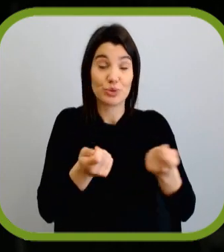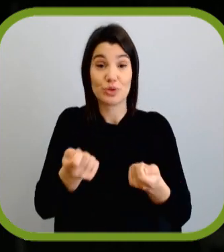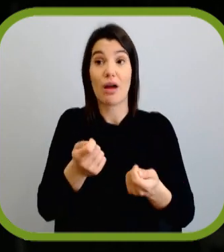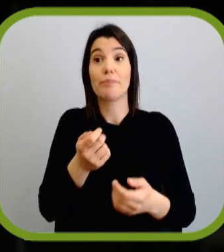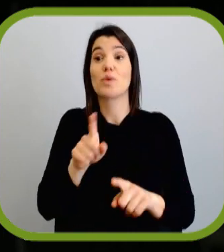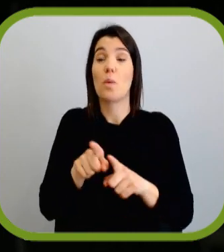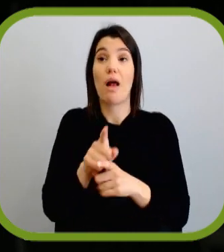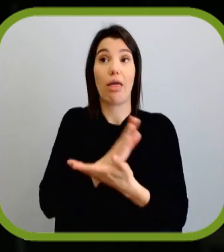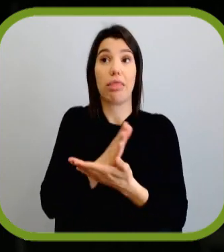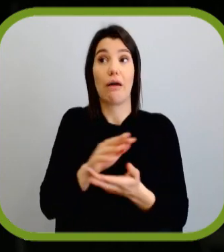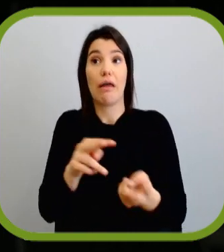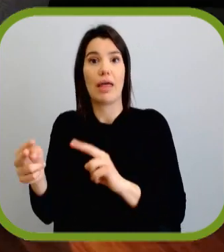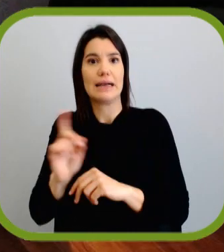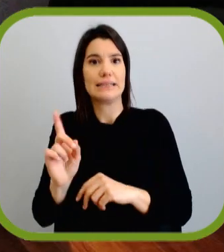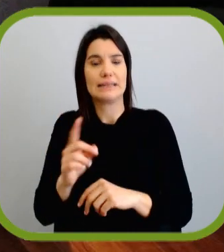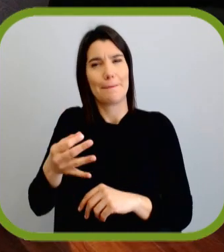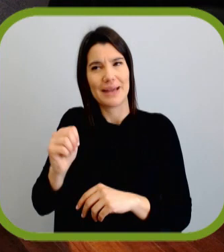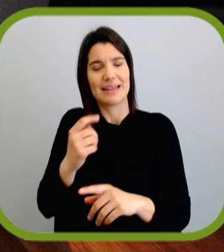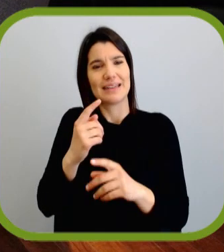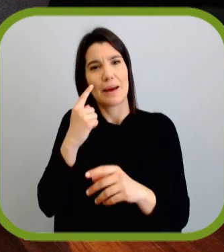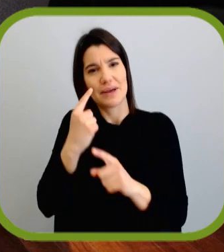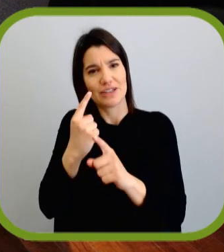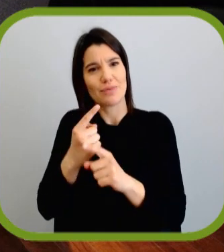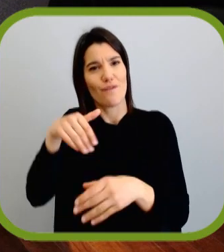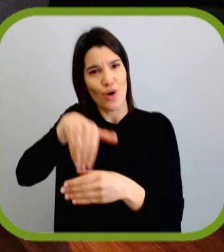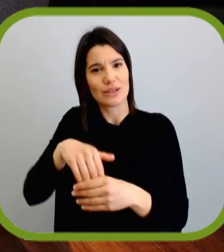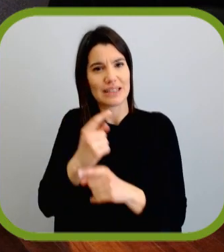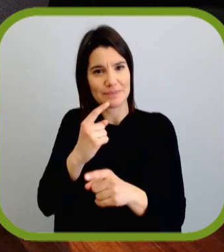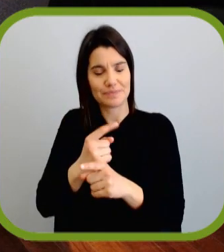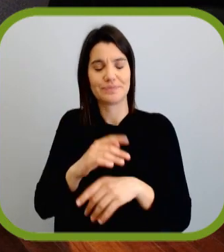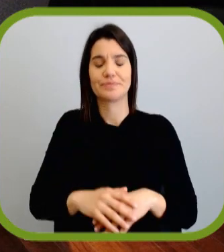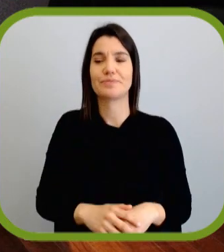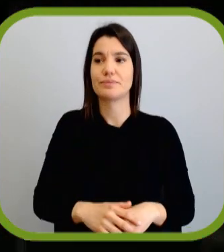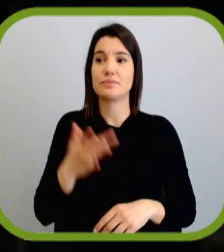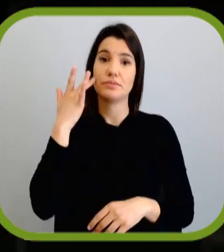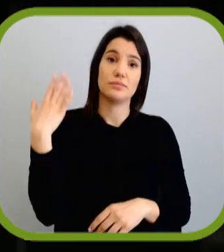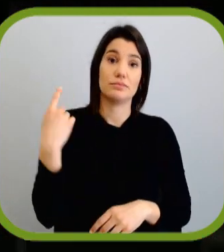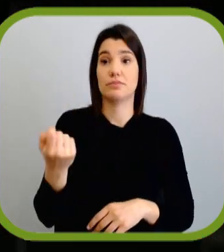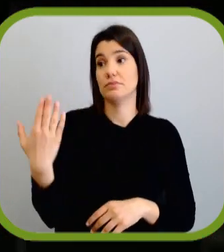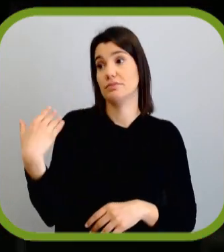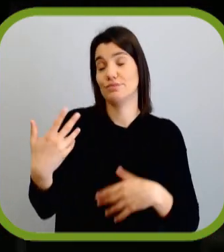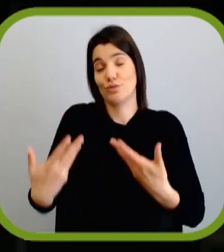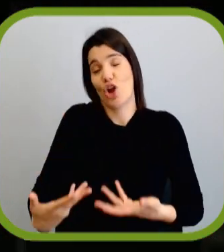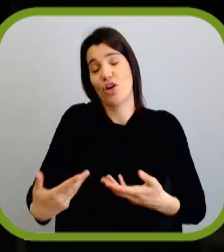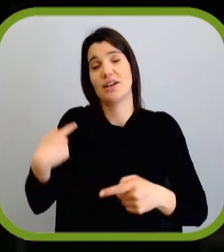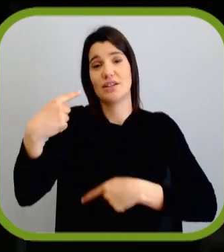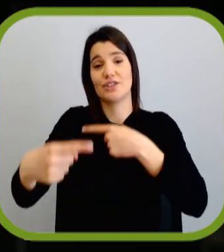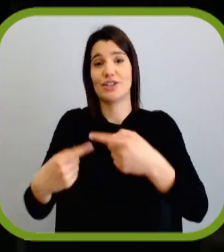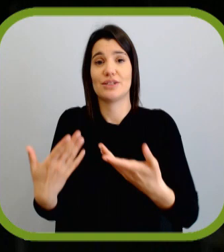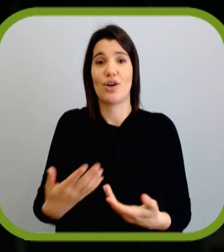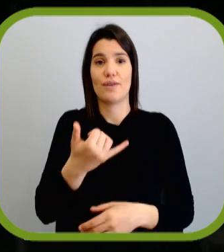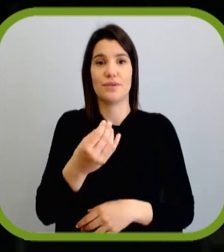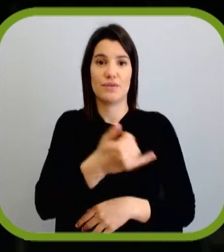de indecidos a intenções de voto, noutras candidaturas. Na de António Costa, que foi mais recente, já foi nesta